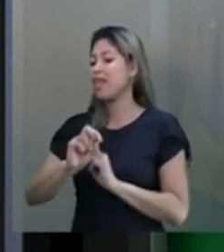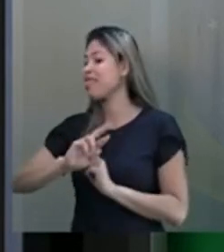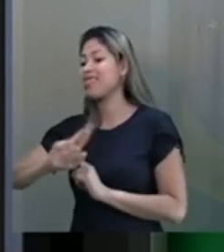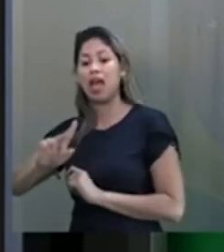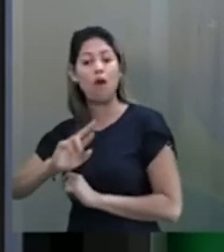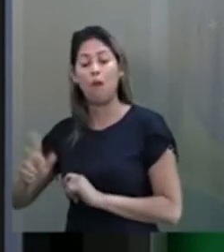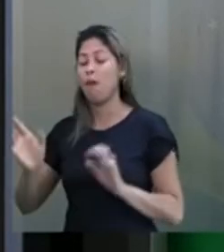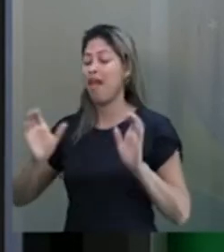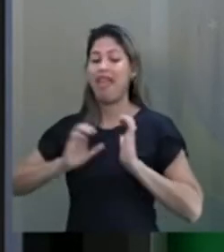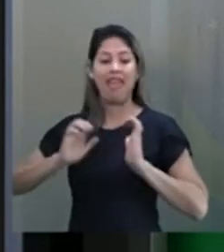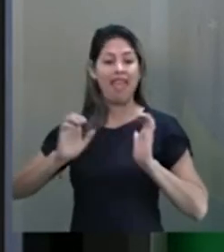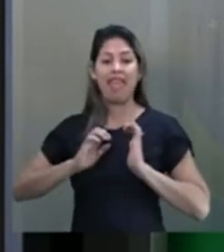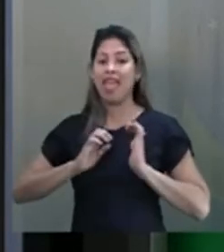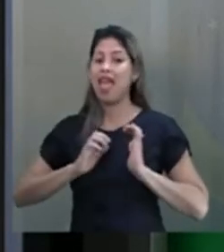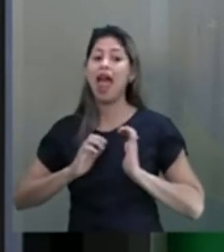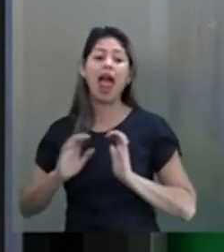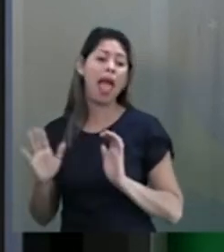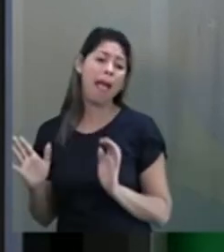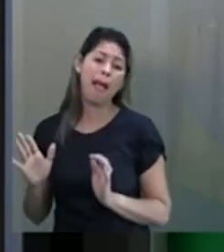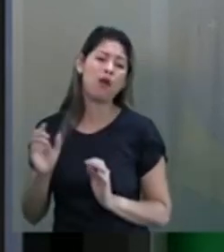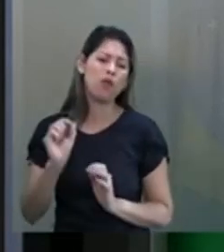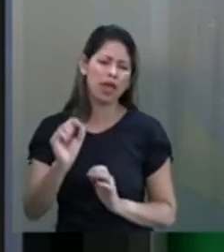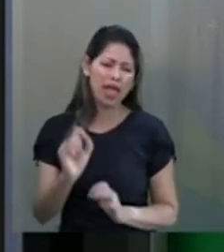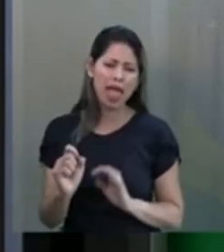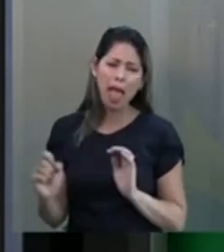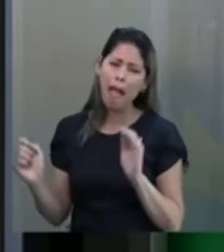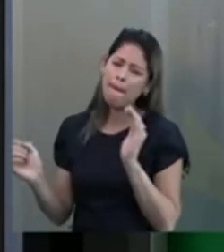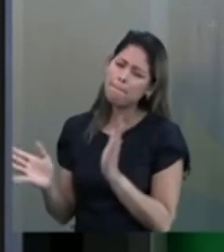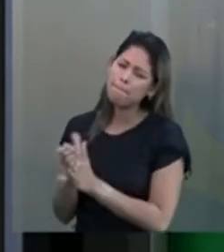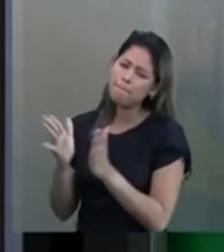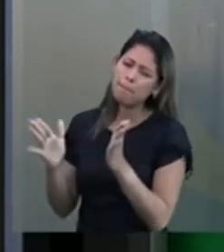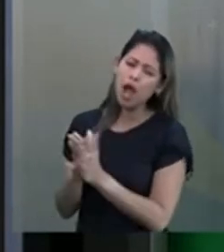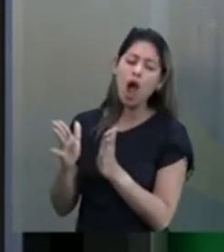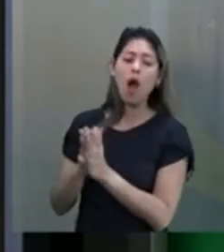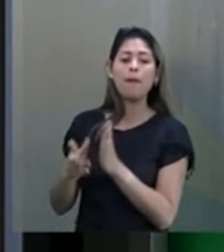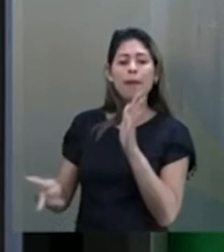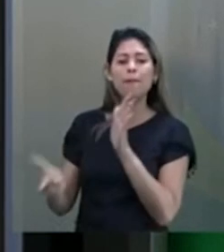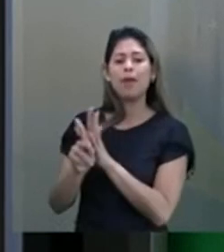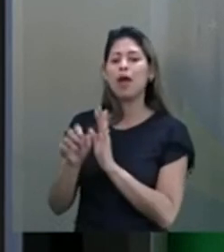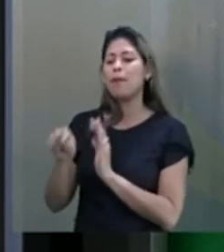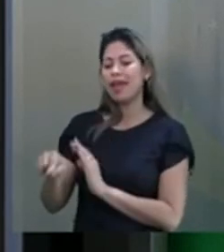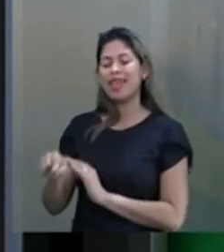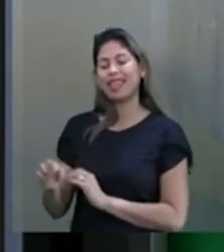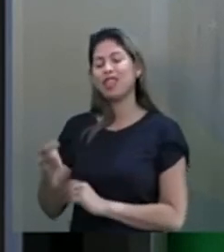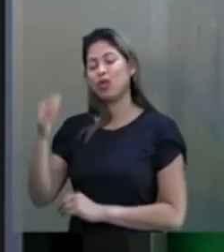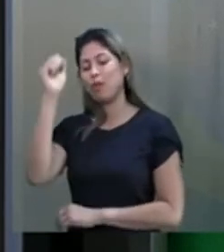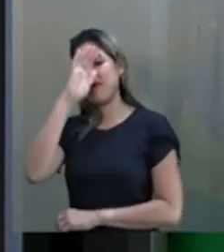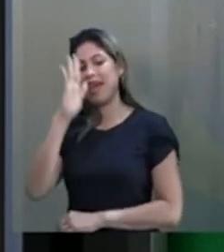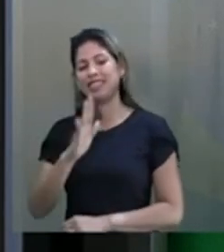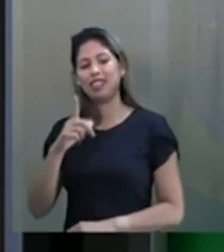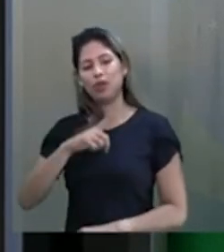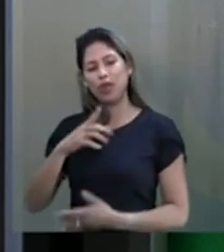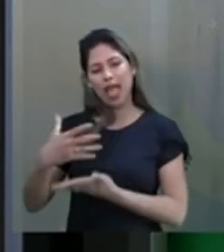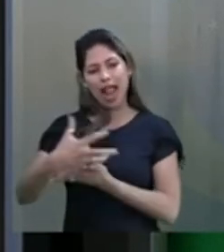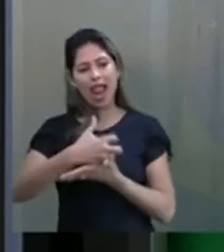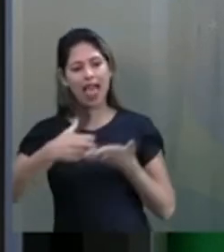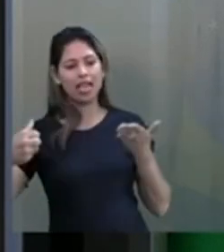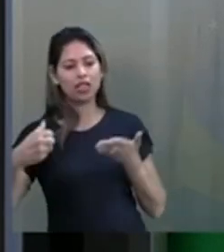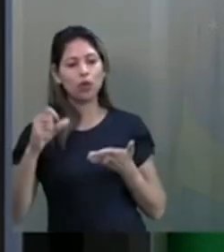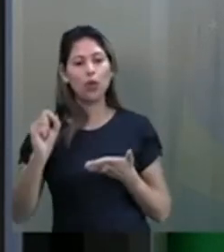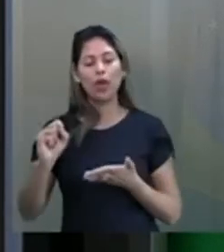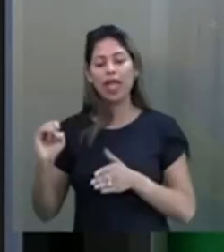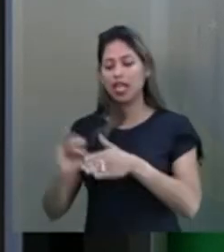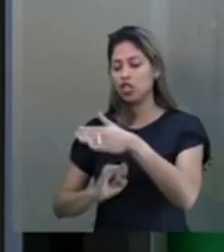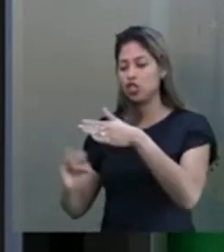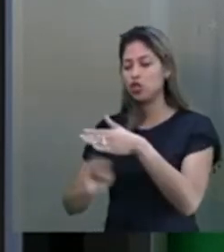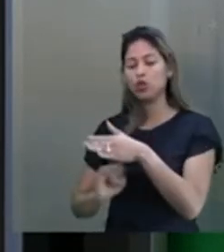rico, porque seria pobre em qualquer lugar do mundo. Mas aqui no Brasil tem o seu orçamento sequestrado pelas instituições públicas,